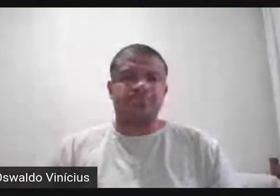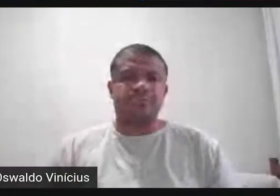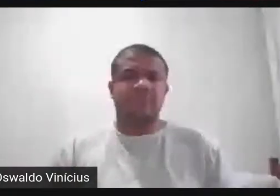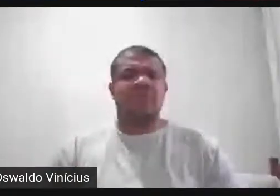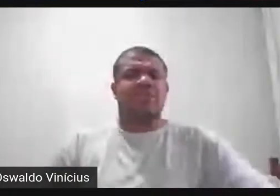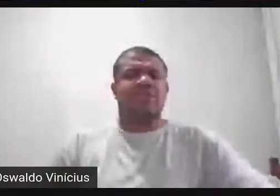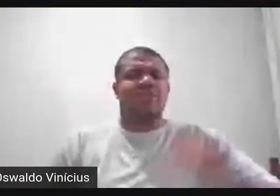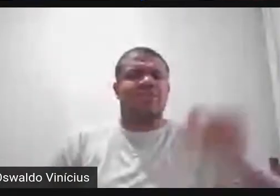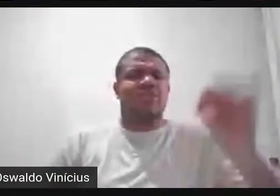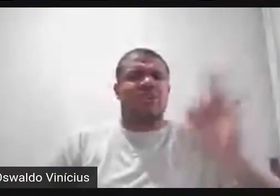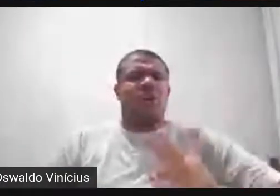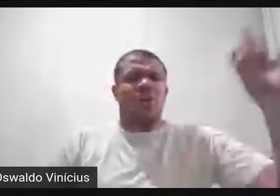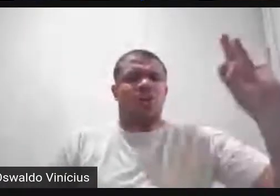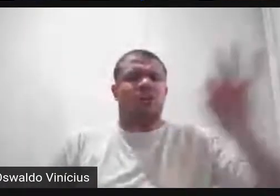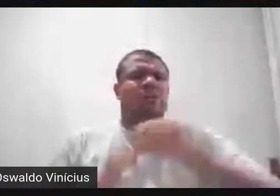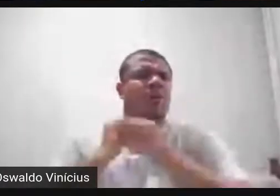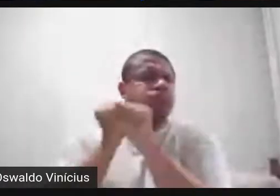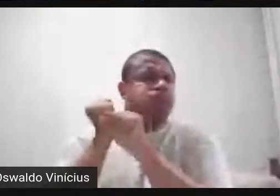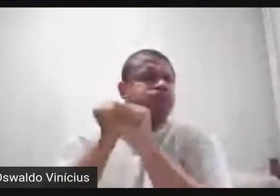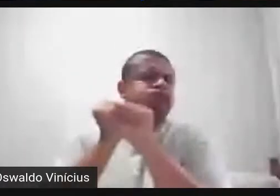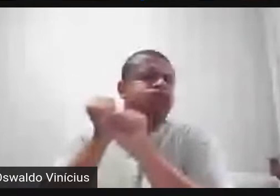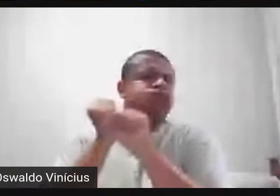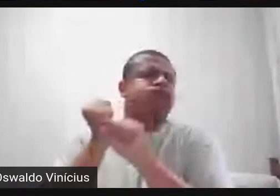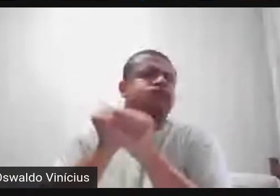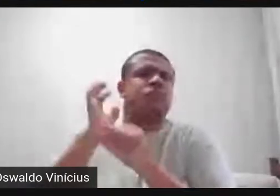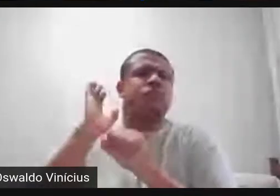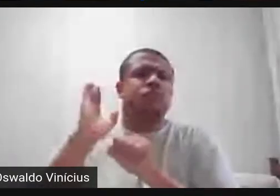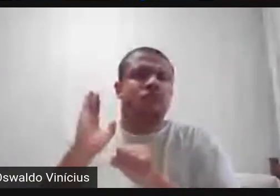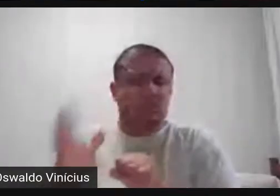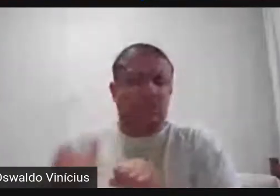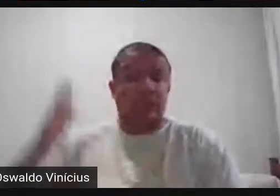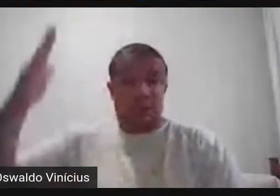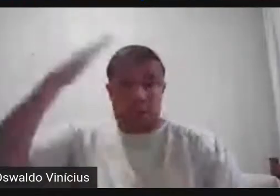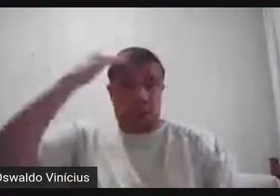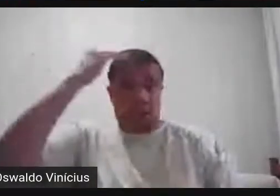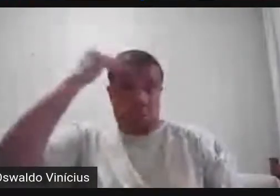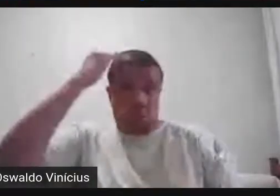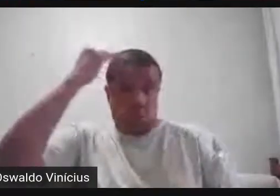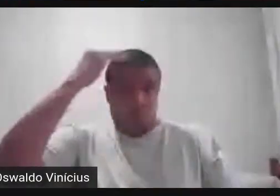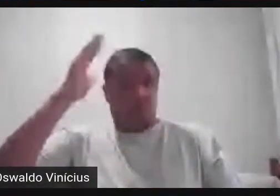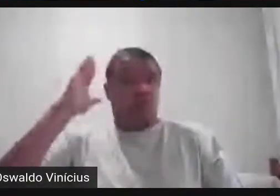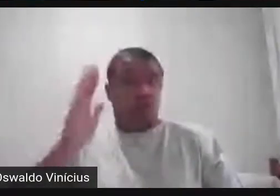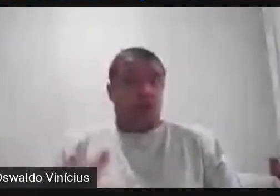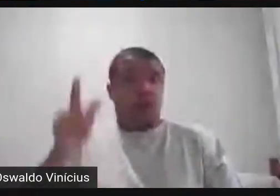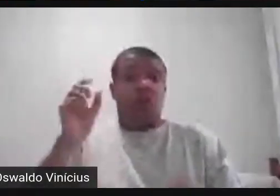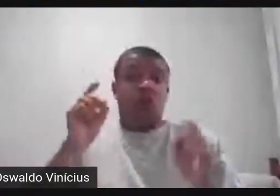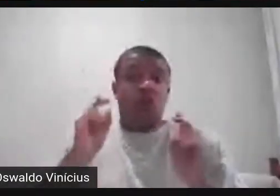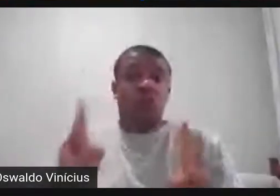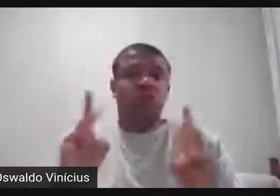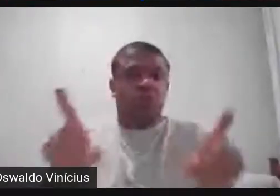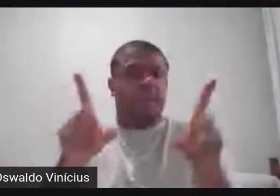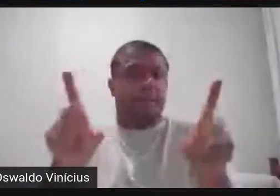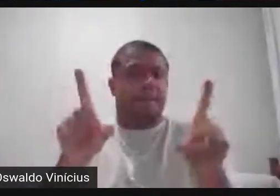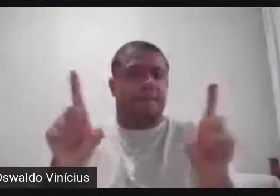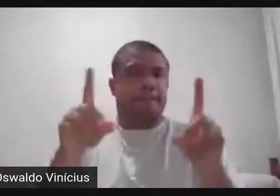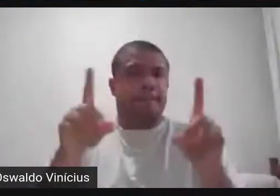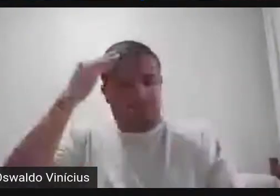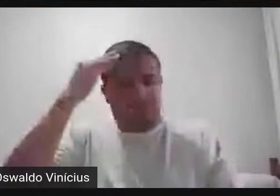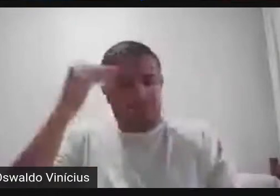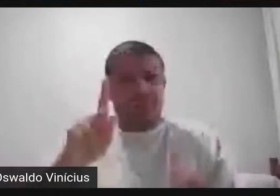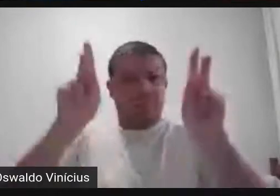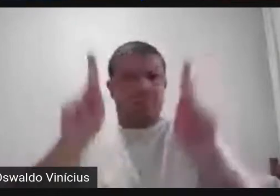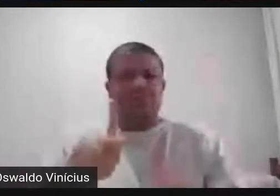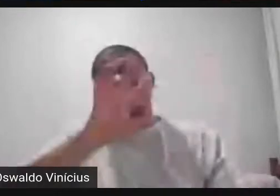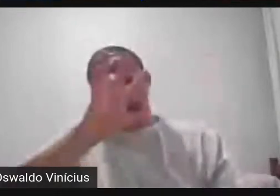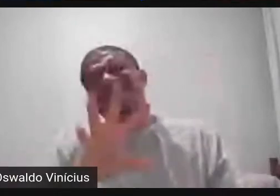tem 200 anos e continua fazendo sucesso e continua vendendo por quê? porque as pessoas adoram o